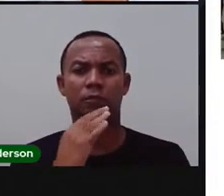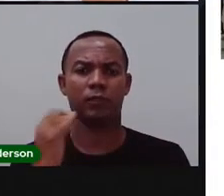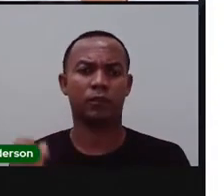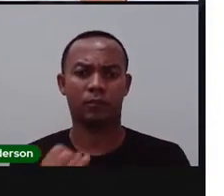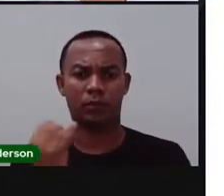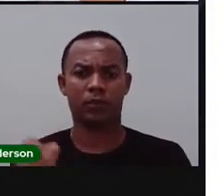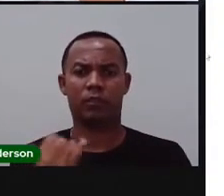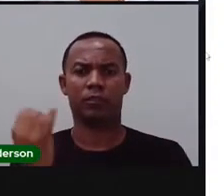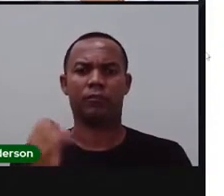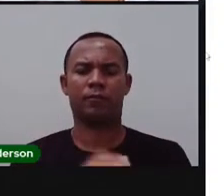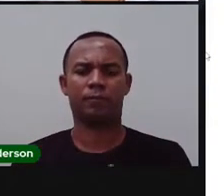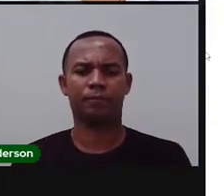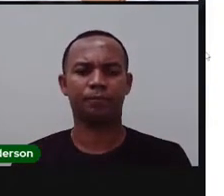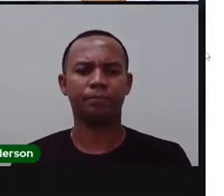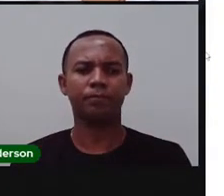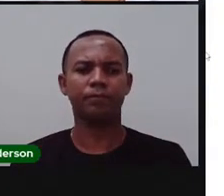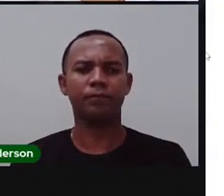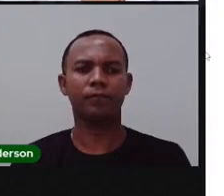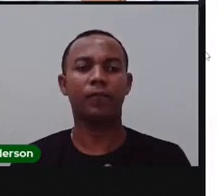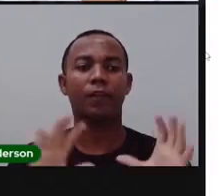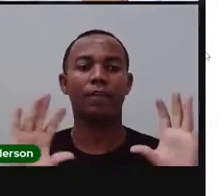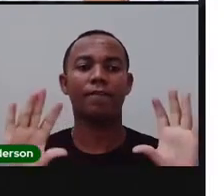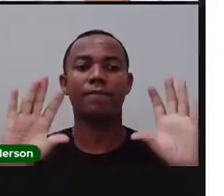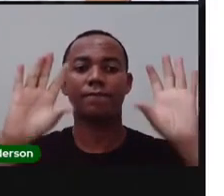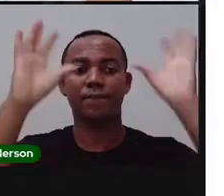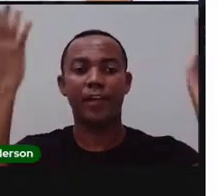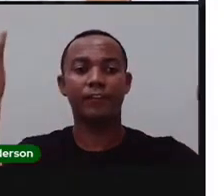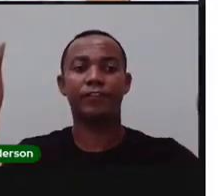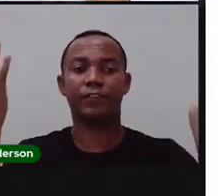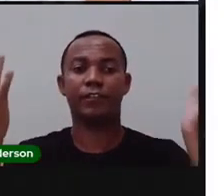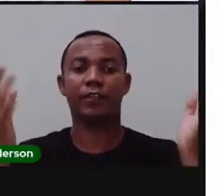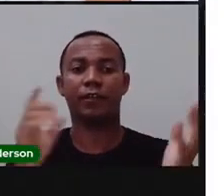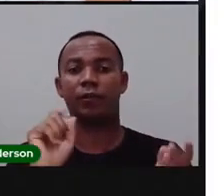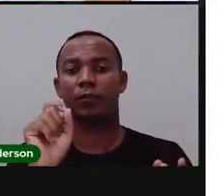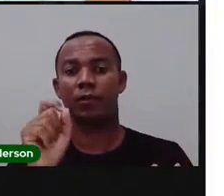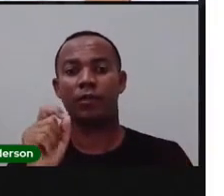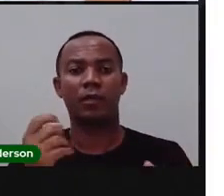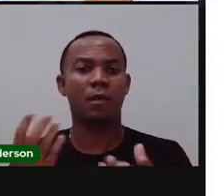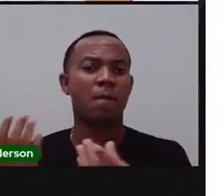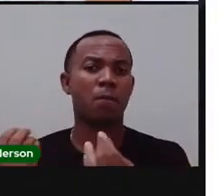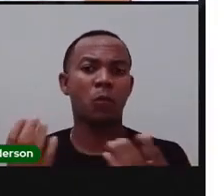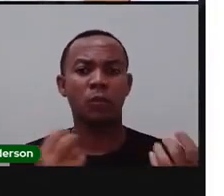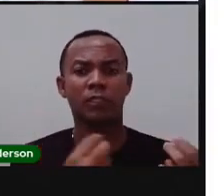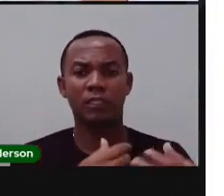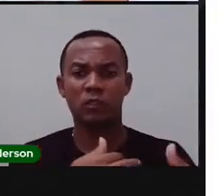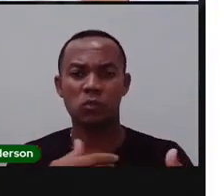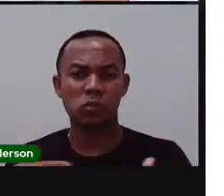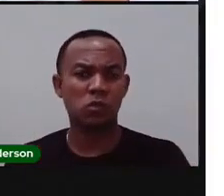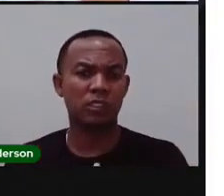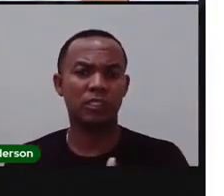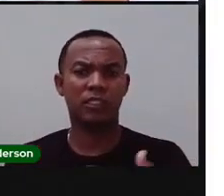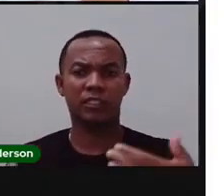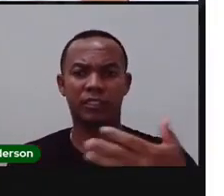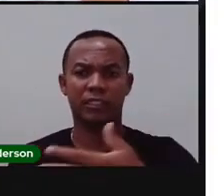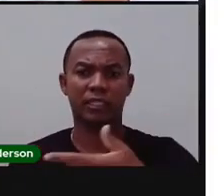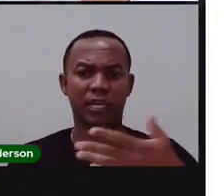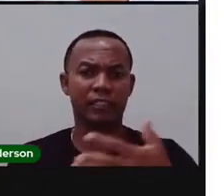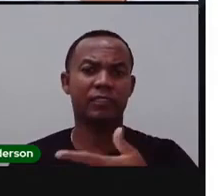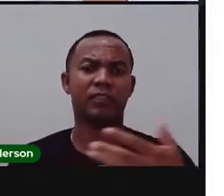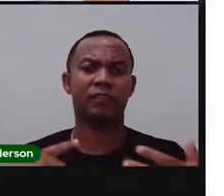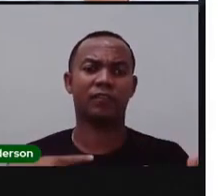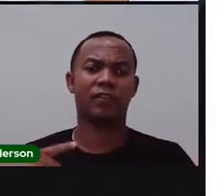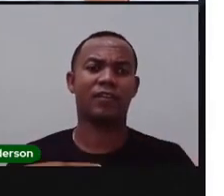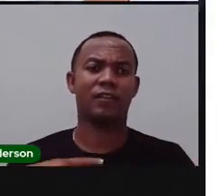Vamos seguir. E uma festa aí que movimenta muita coisa na cidade, que é a micareta de